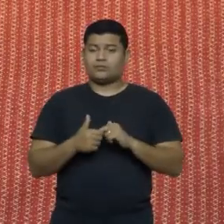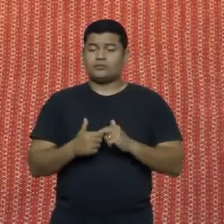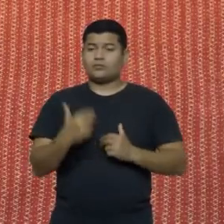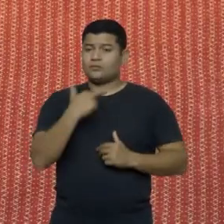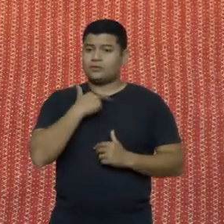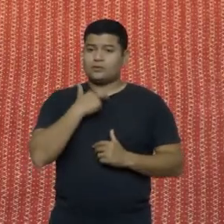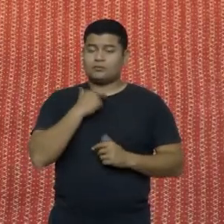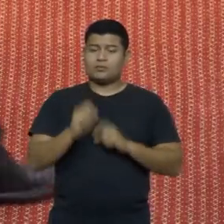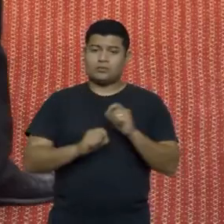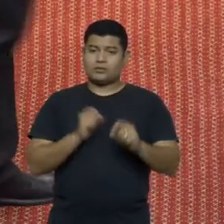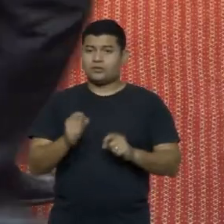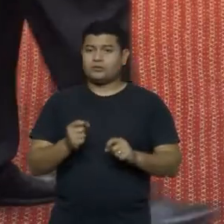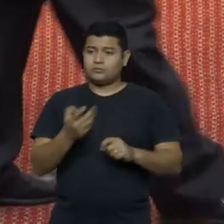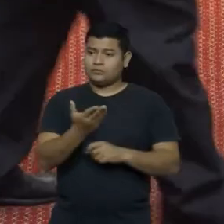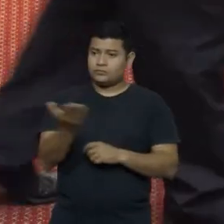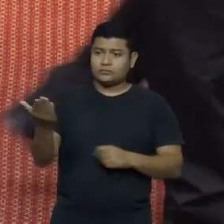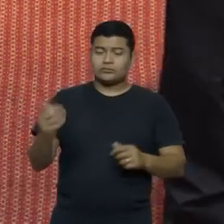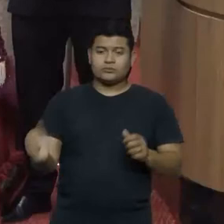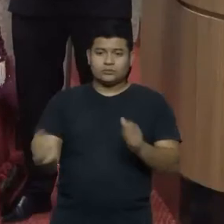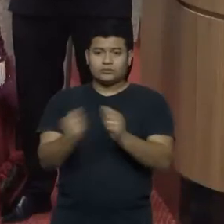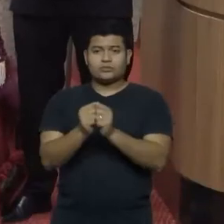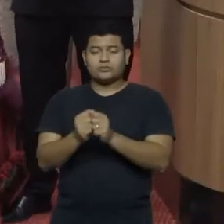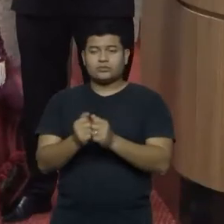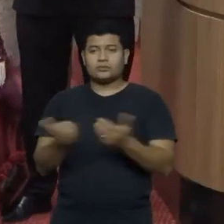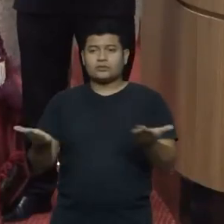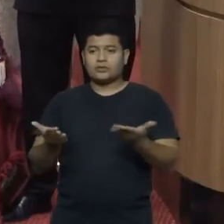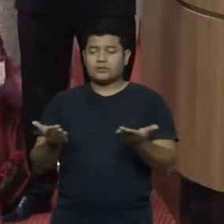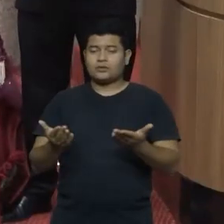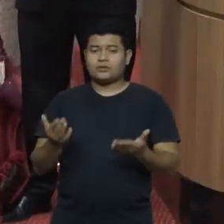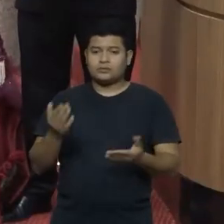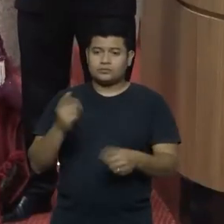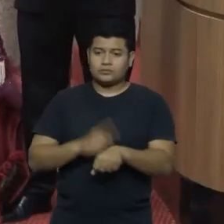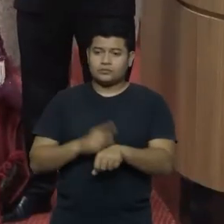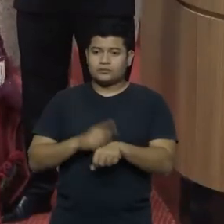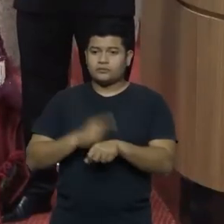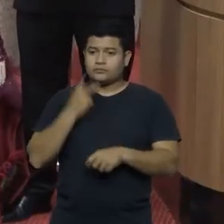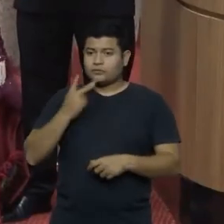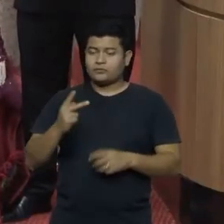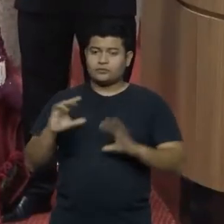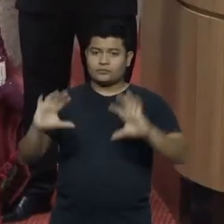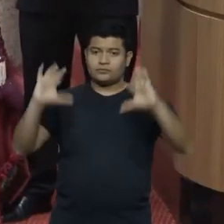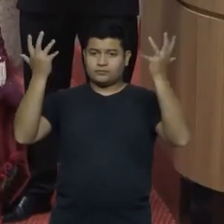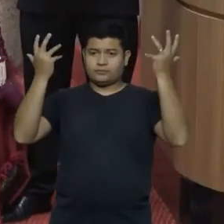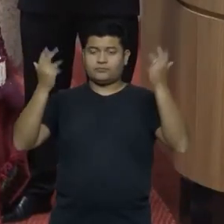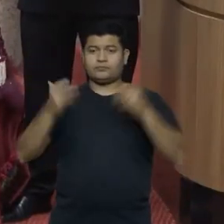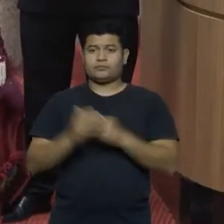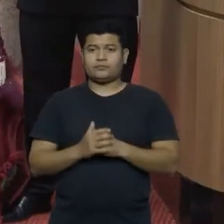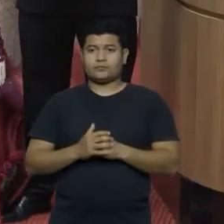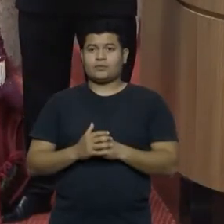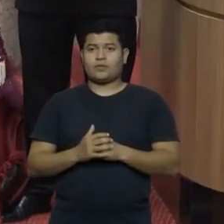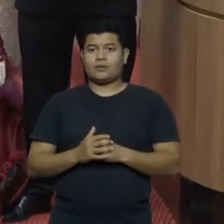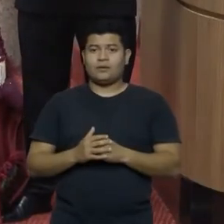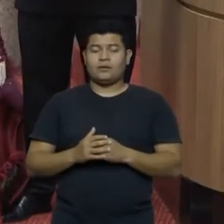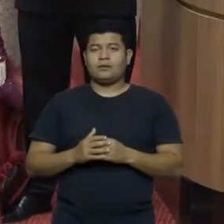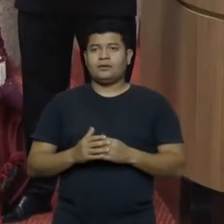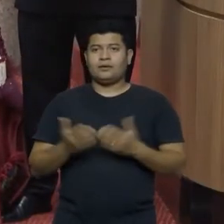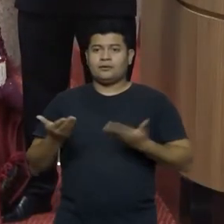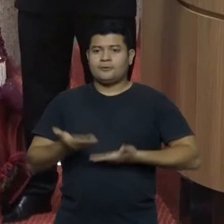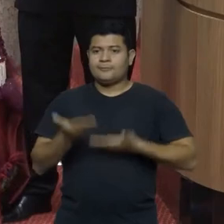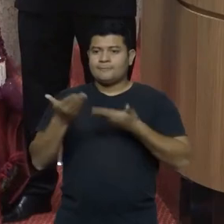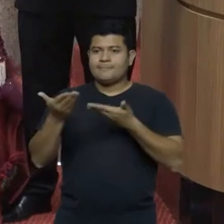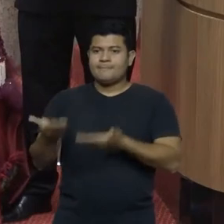de estar aqui nesse momento para falar da festa. e, certamente, com o convite, ou sem o convite,